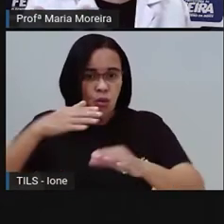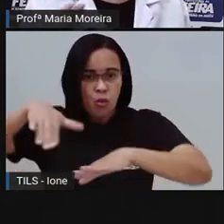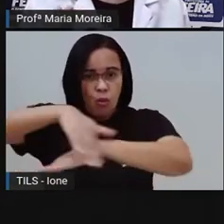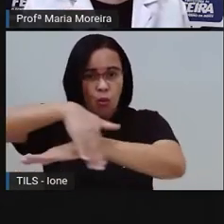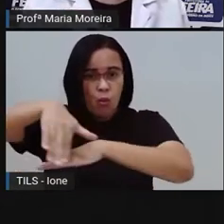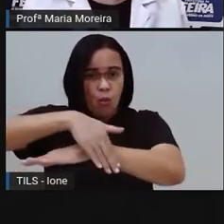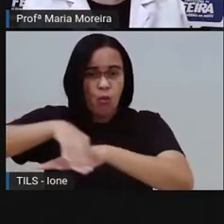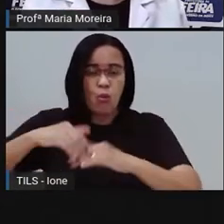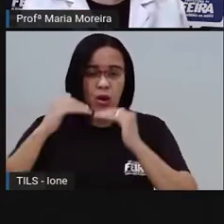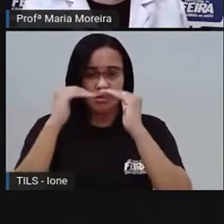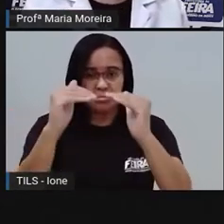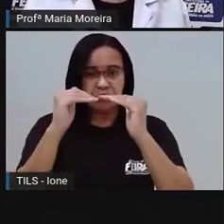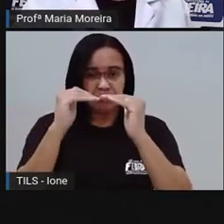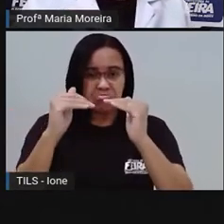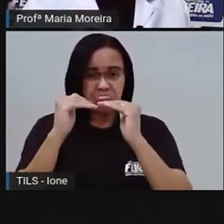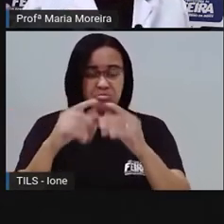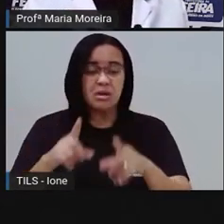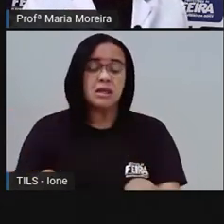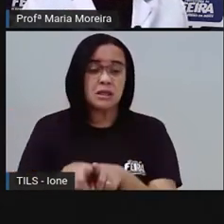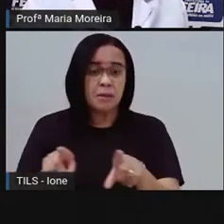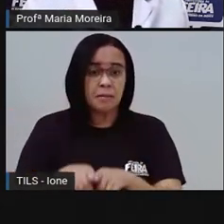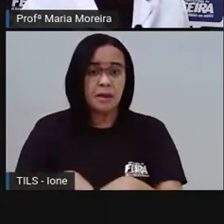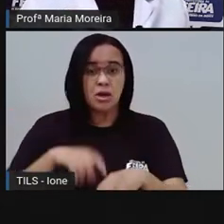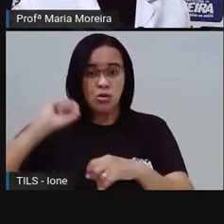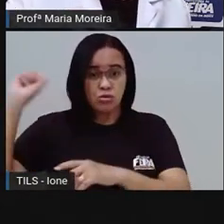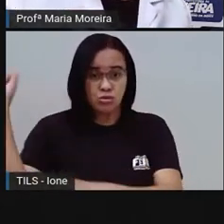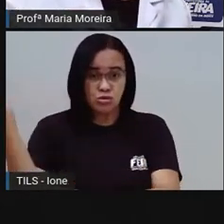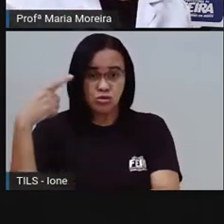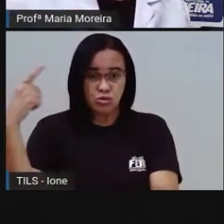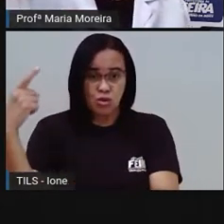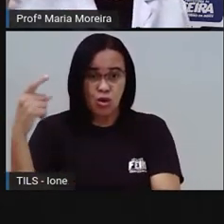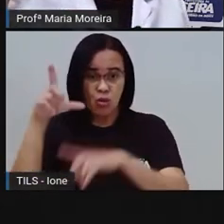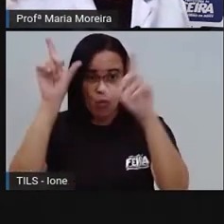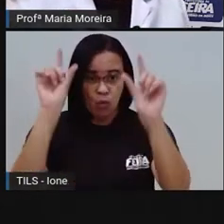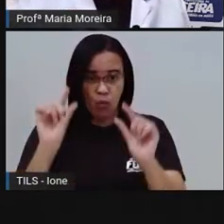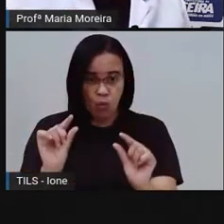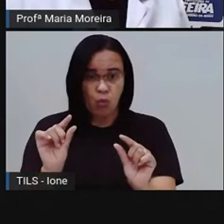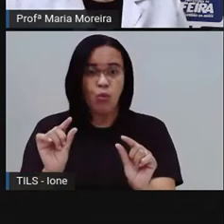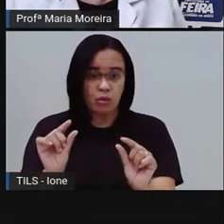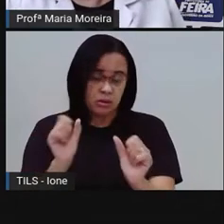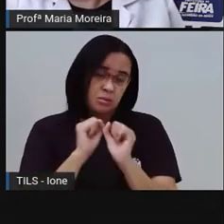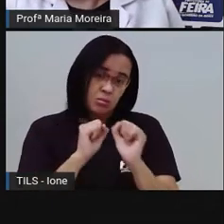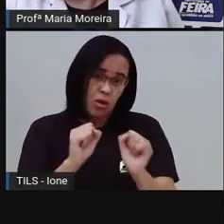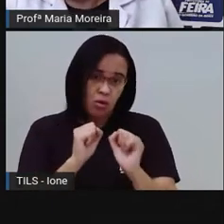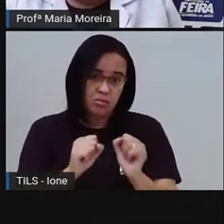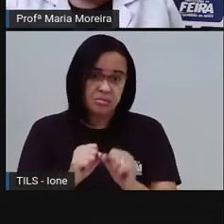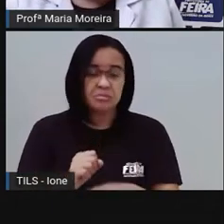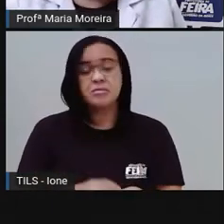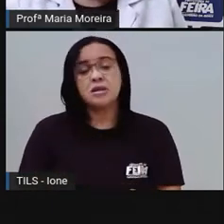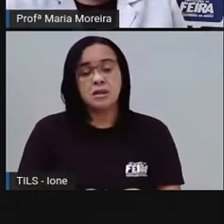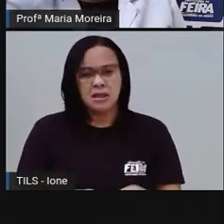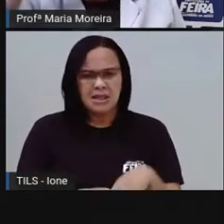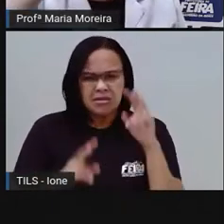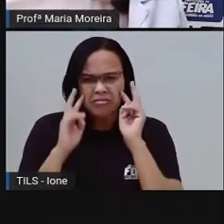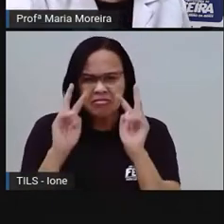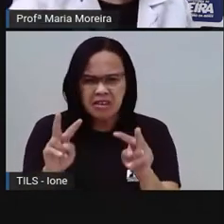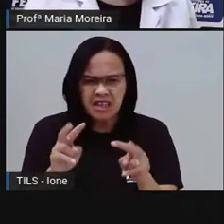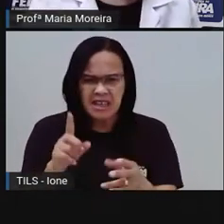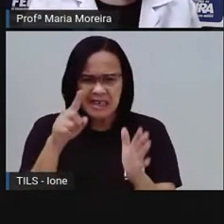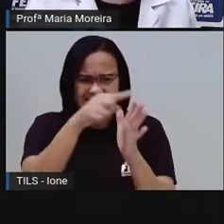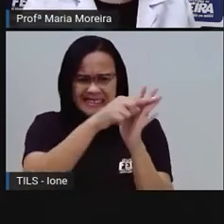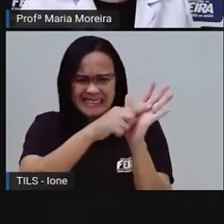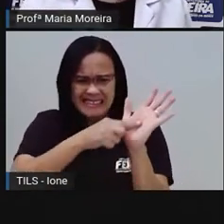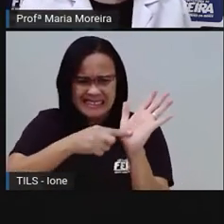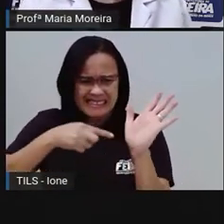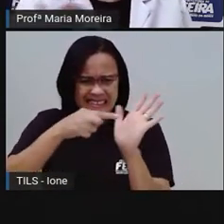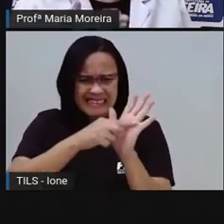Reduzem a absorção de raios solares. Vocês já repararam que tem locais que você faz o chumbo? Passa assim, ó, tá preto. Você passa o dedo assim, tá